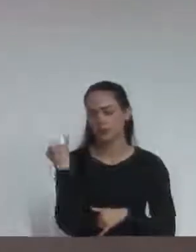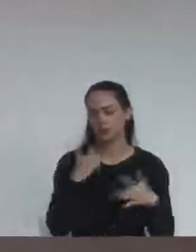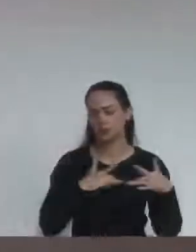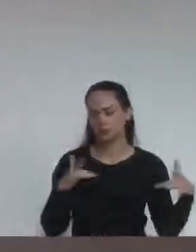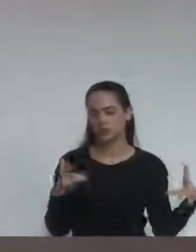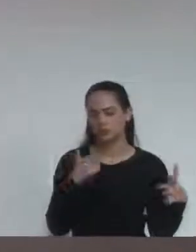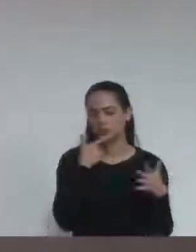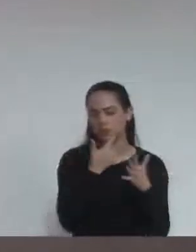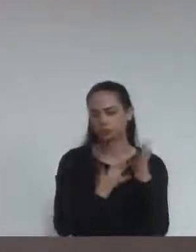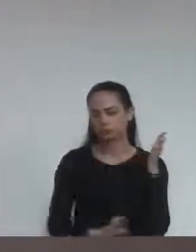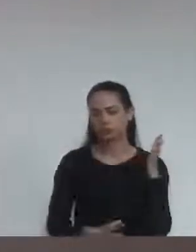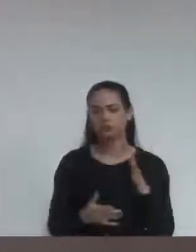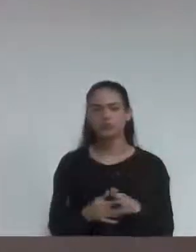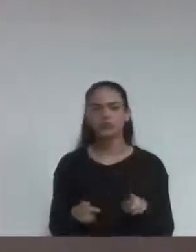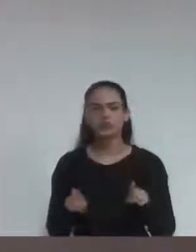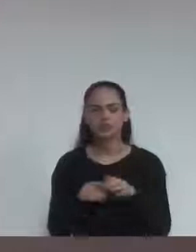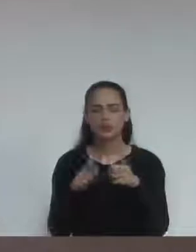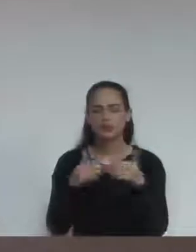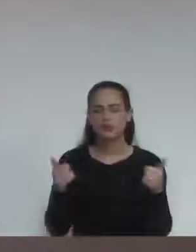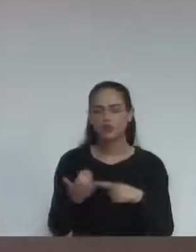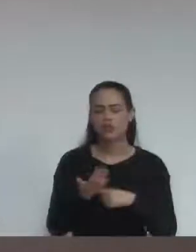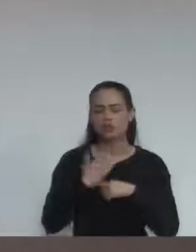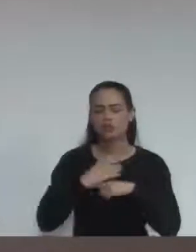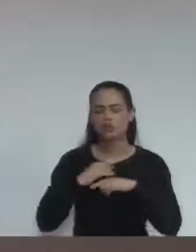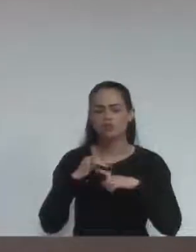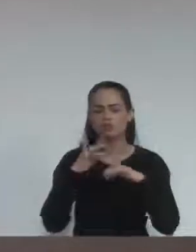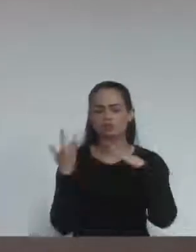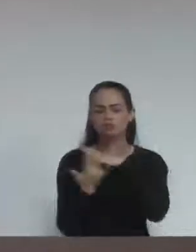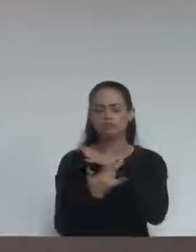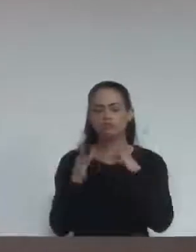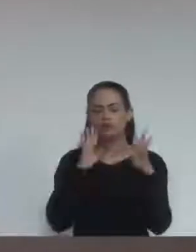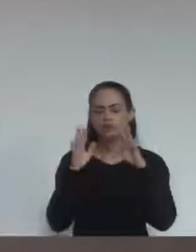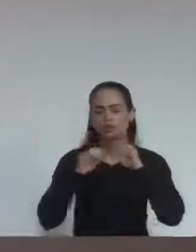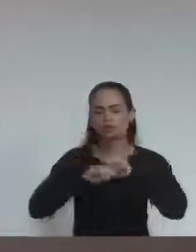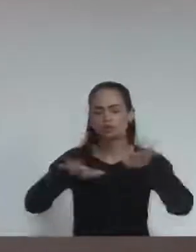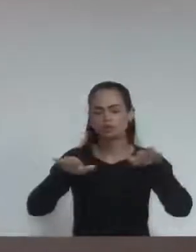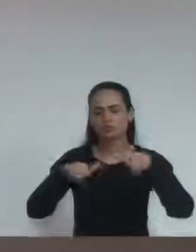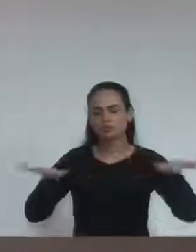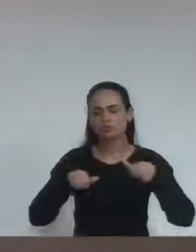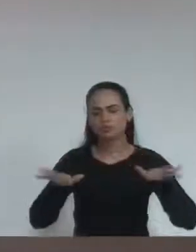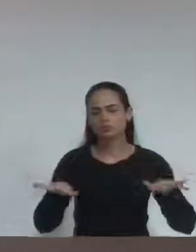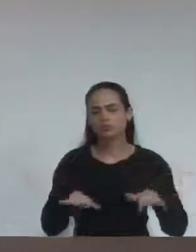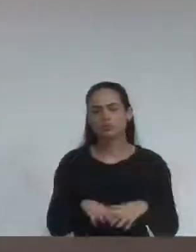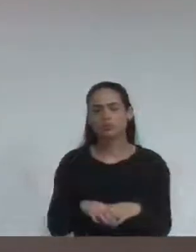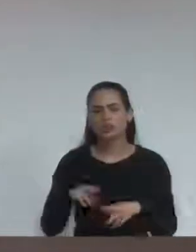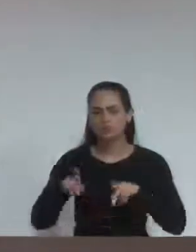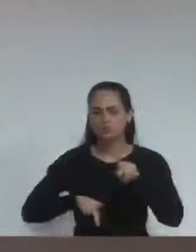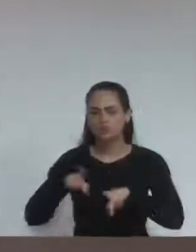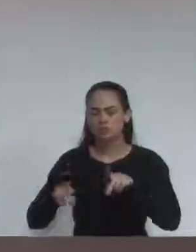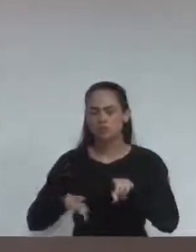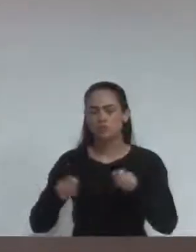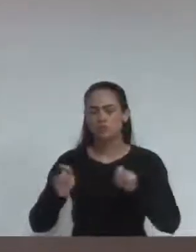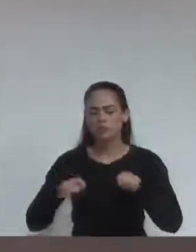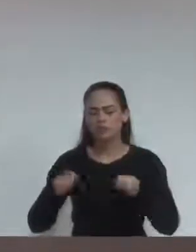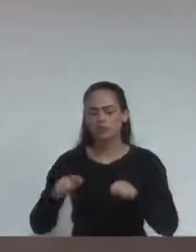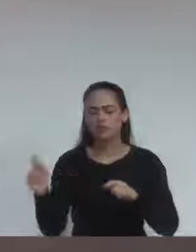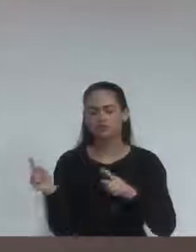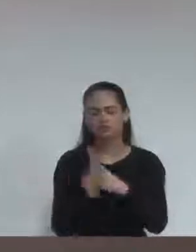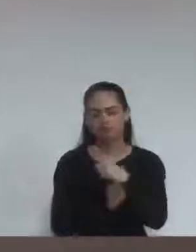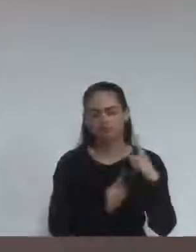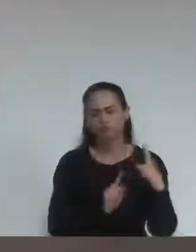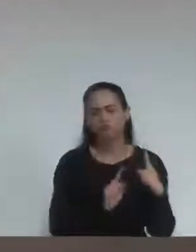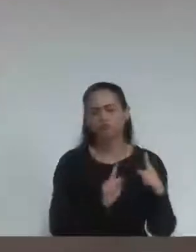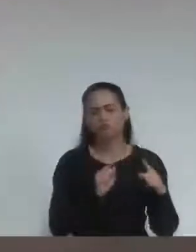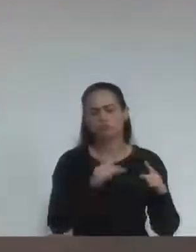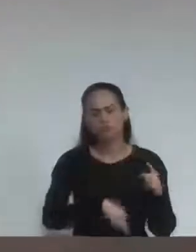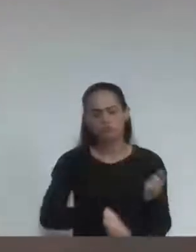compartilhar também no Facebook, nas mídias, para que as pessoas possam estar indo até lá, para ajudar, não importa quem, se é da